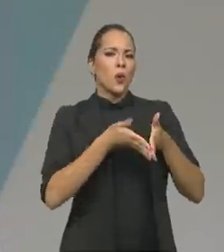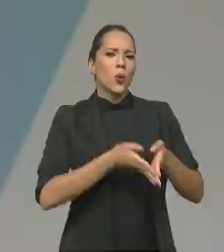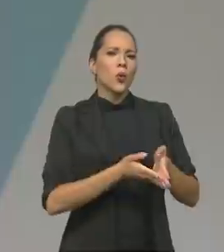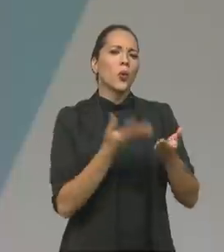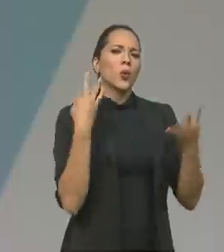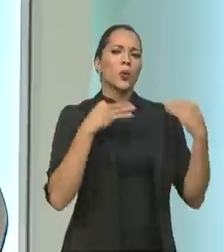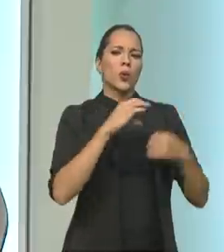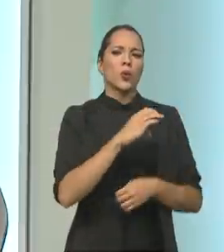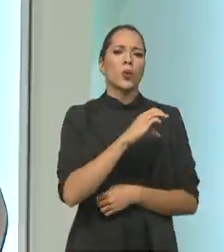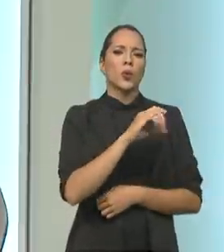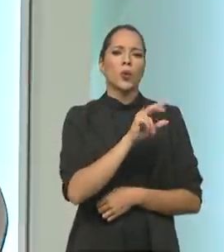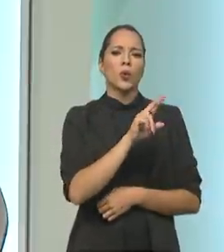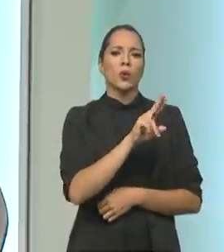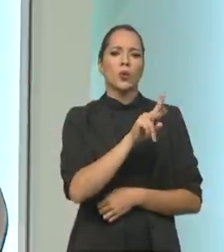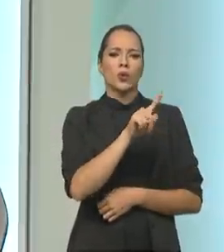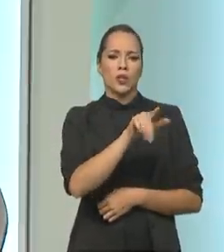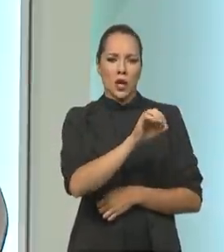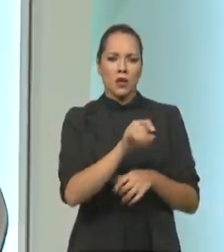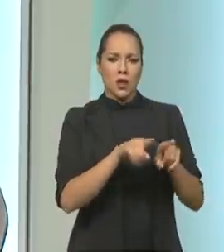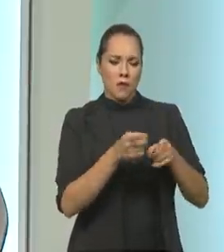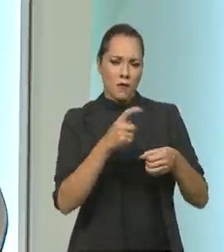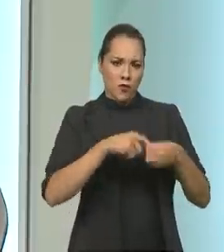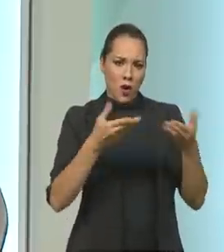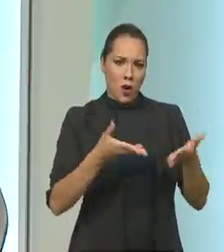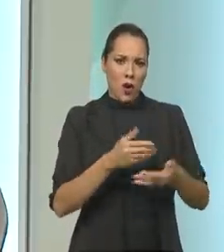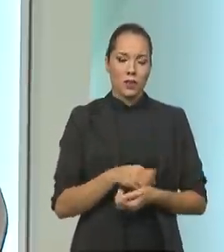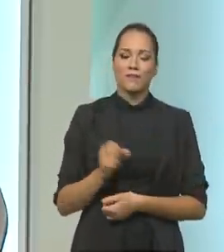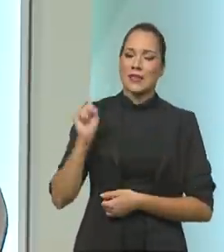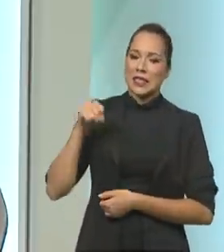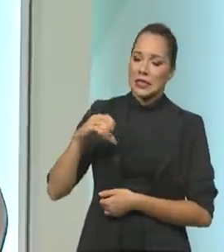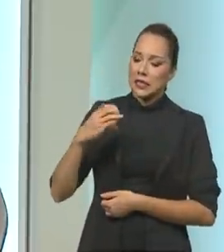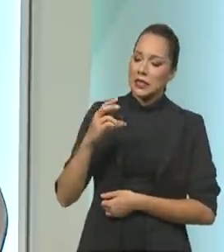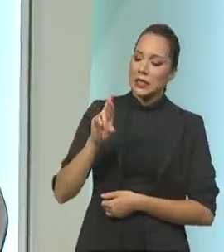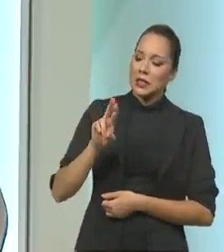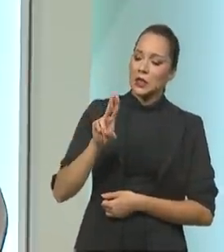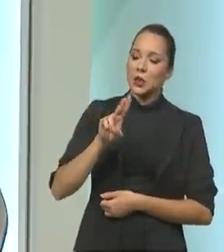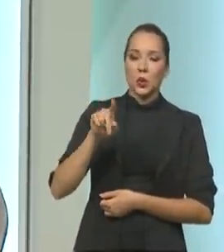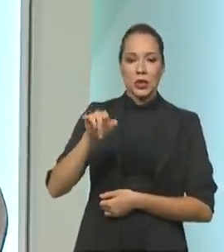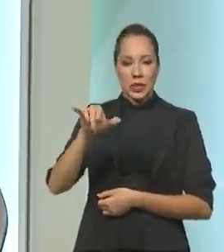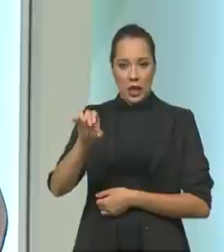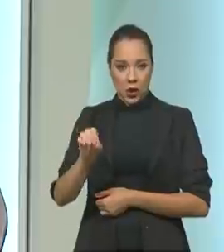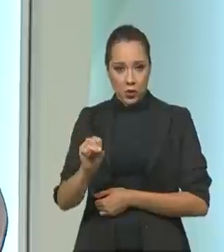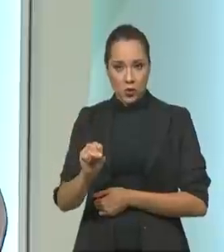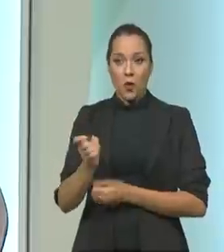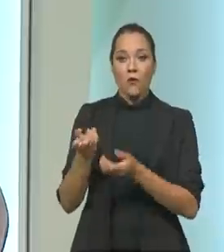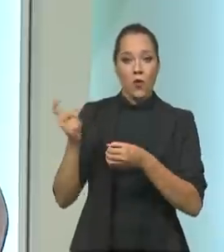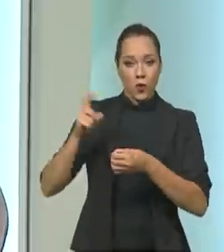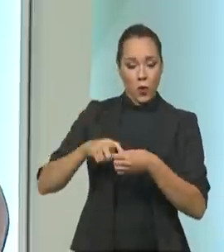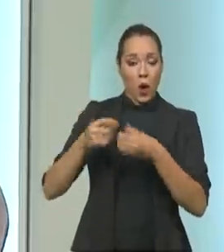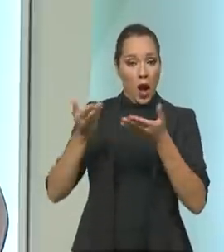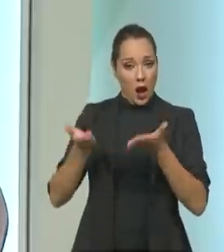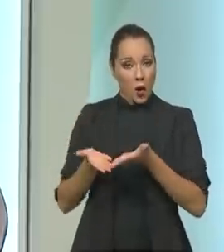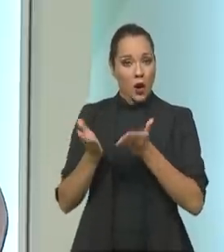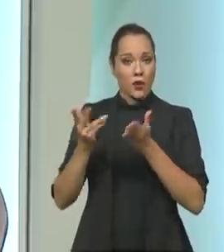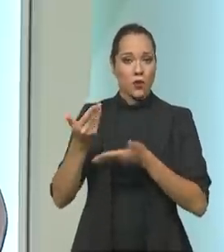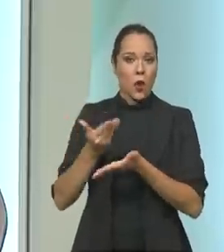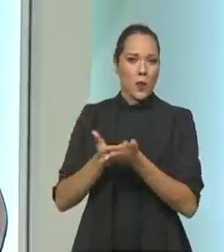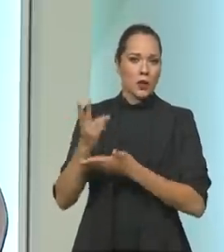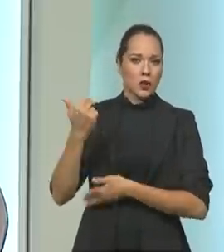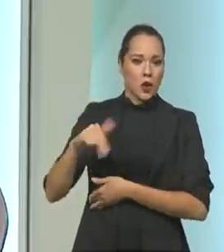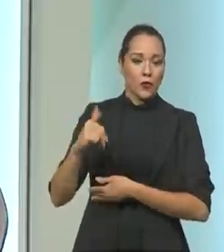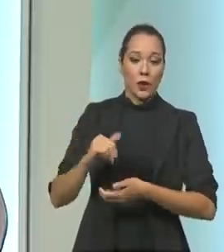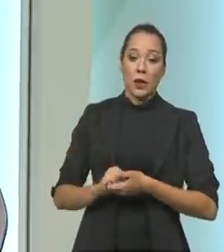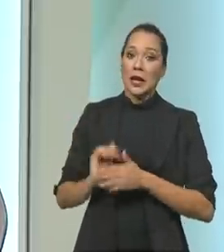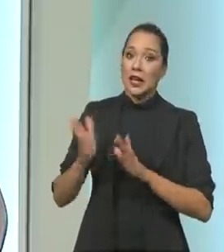de novembro, não é isso, ministro? Os cruzeiros foram retomados agora, no começo de novembro, né? E já estão praticamente com sua ocupação esgotada, né? Por